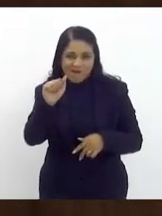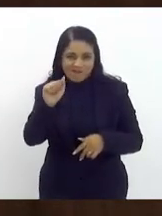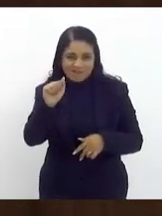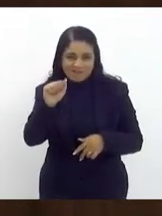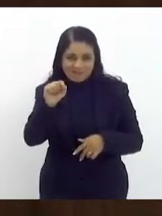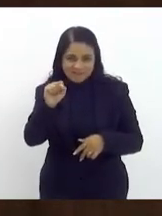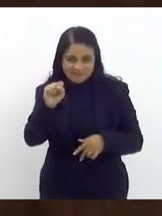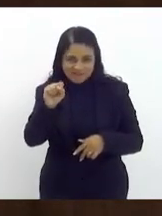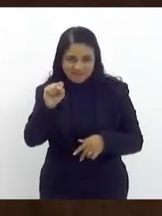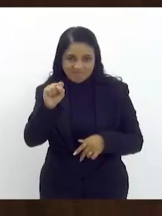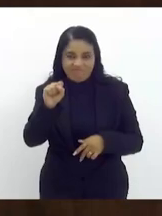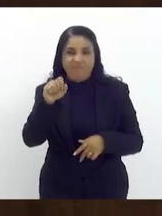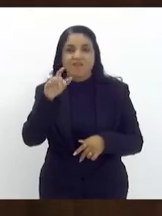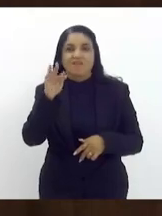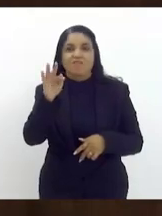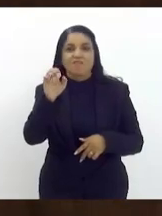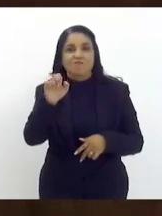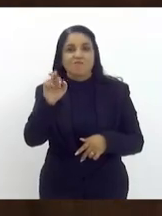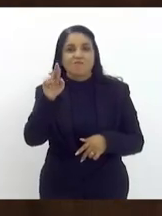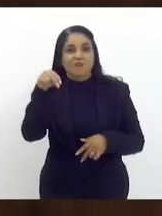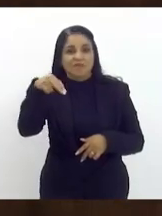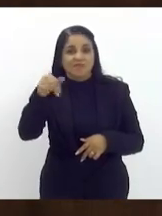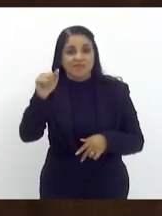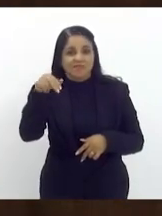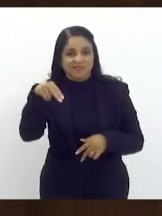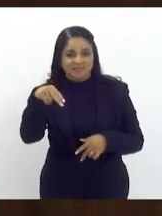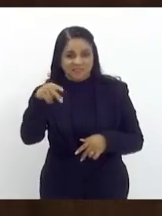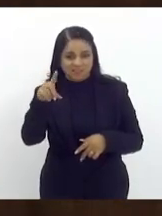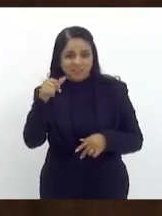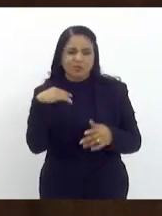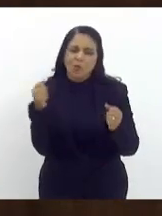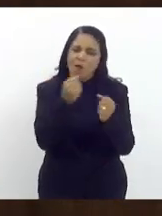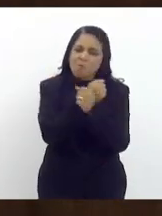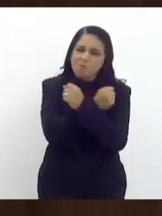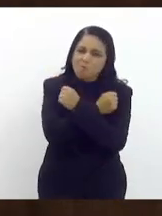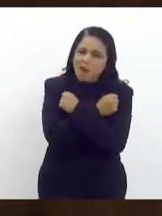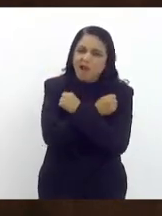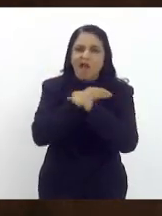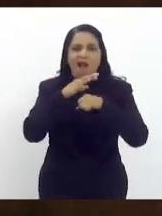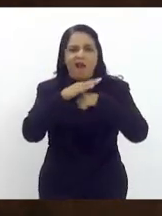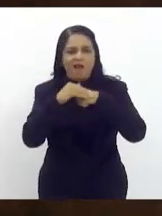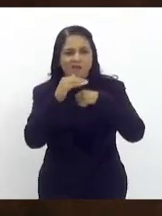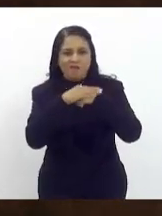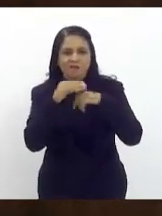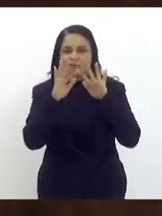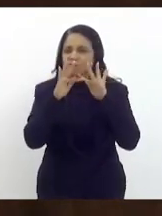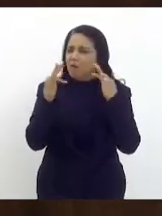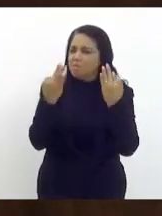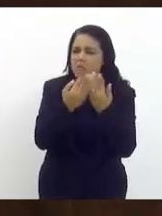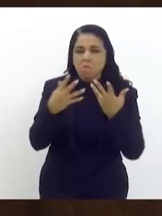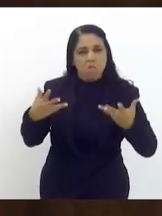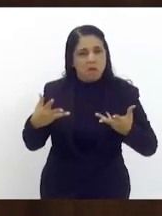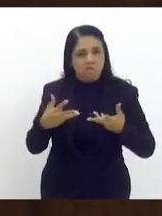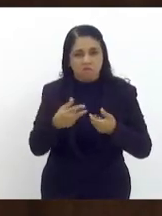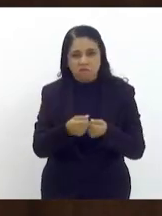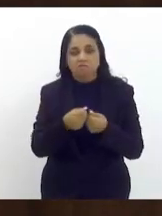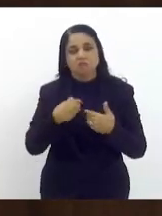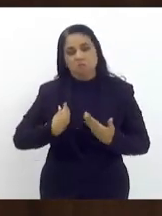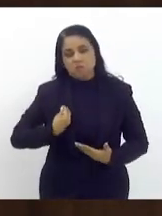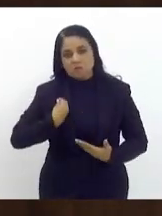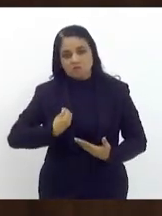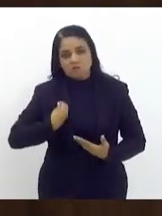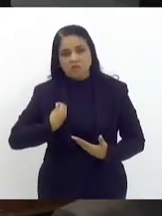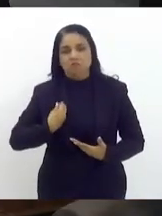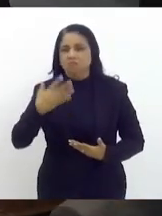de uma boa cepa, e eu deixo aqui meu abraço carinhoso para ela, desejando que a sua vida seja uma vida de muito sucesso.